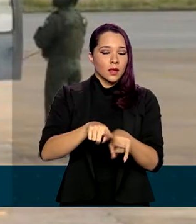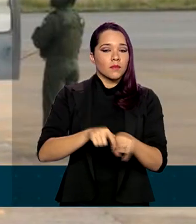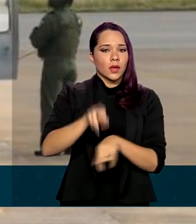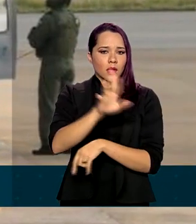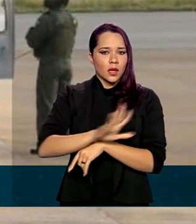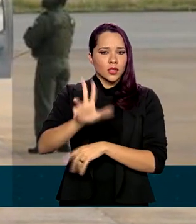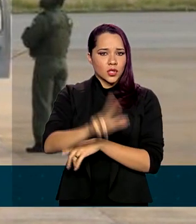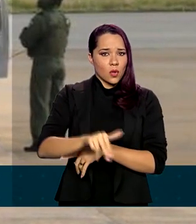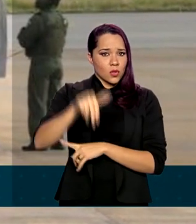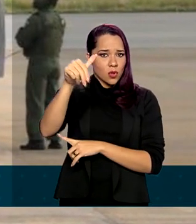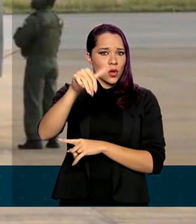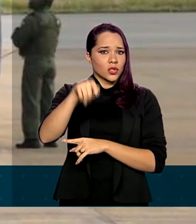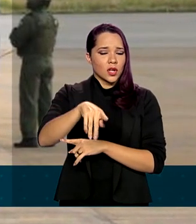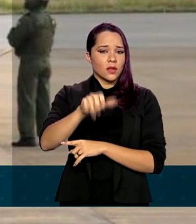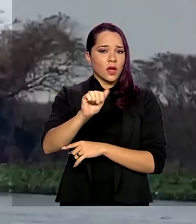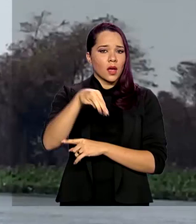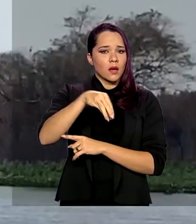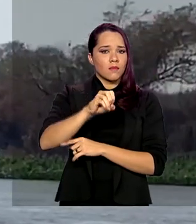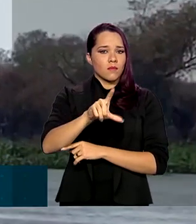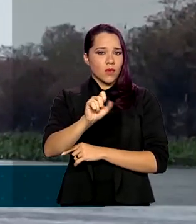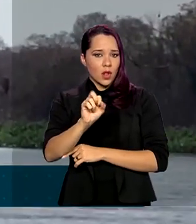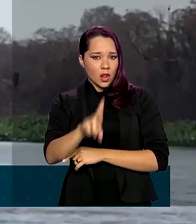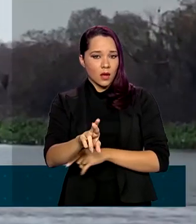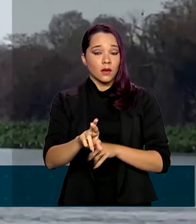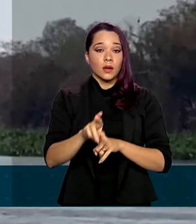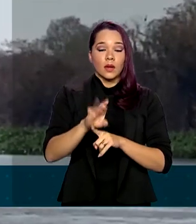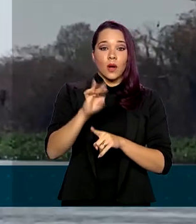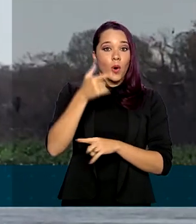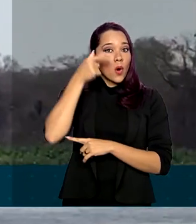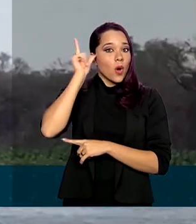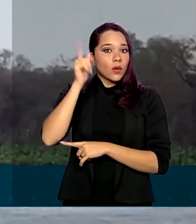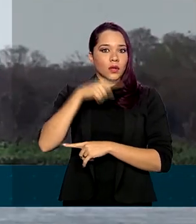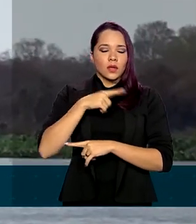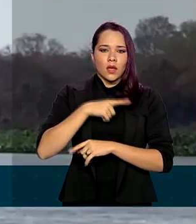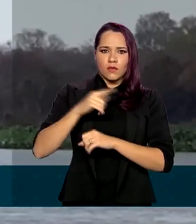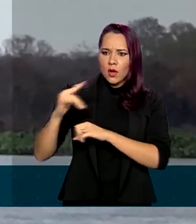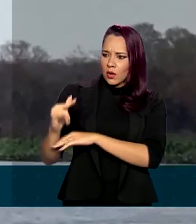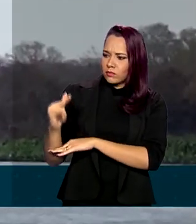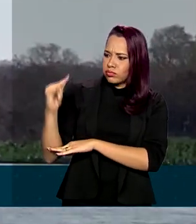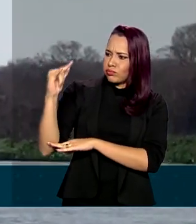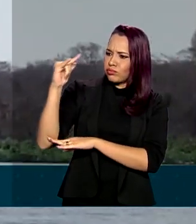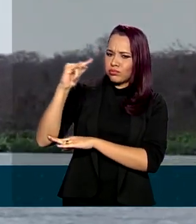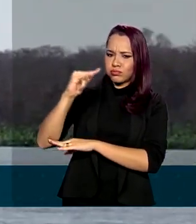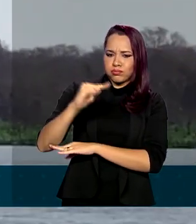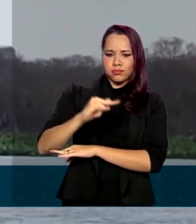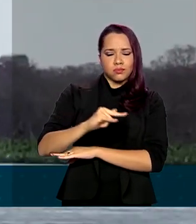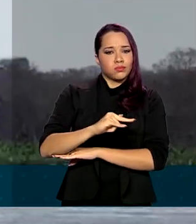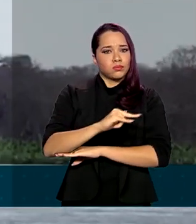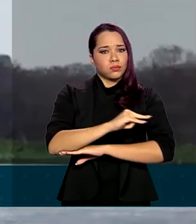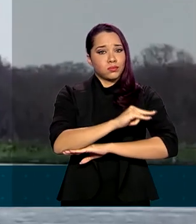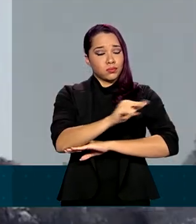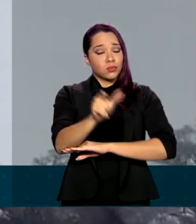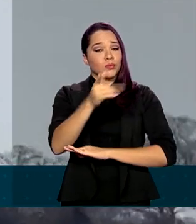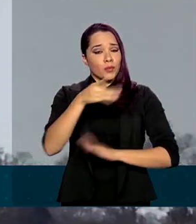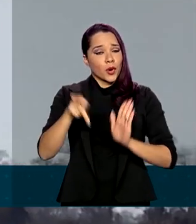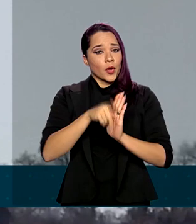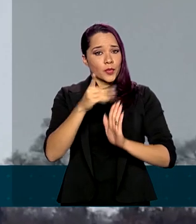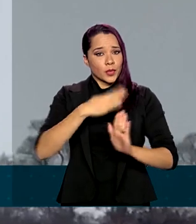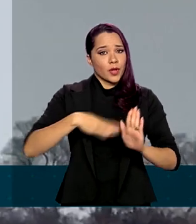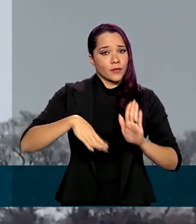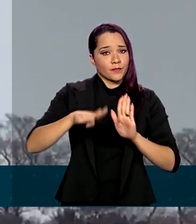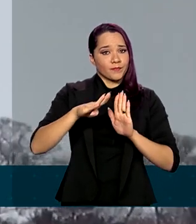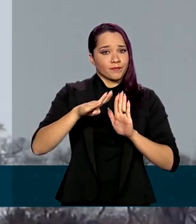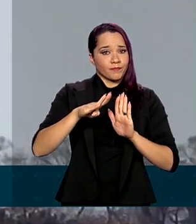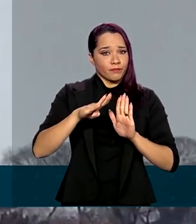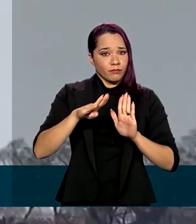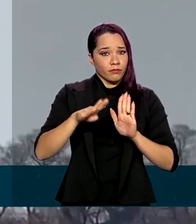na região norte, na Serra do Amolar. Ontem entrou em ação a aeronave Hércules C-130 da Força Aérea Brasileira. O avião